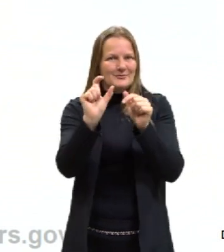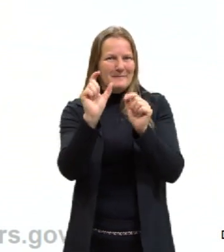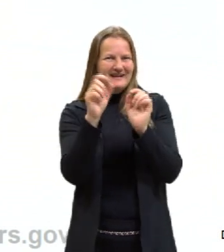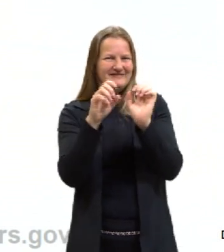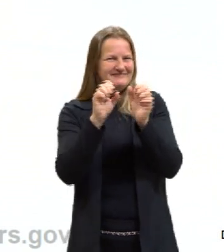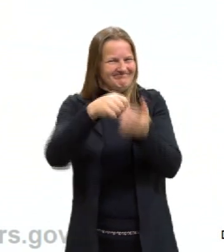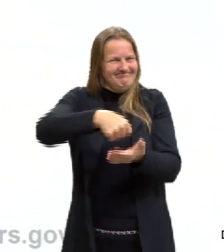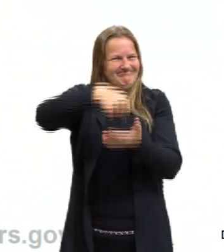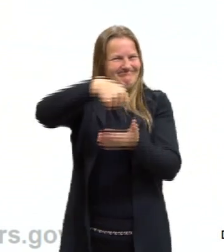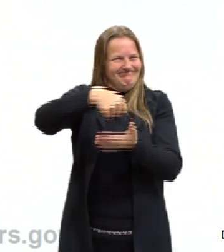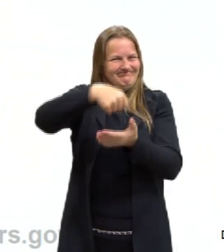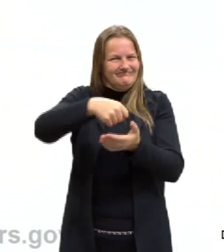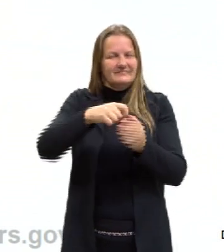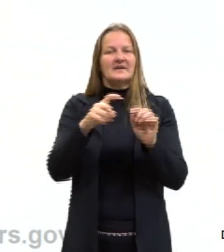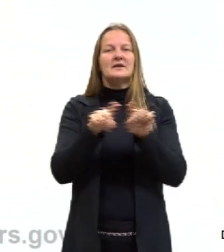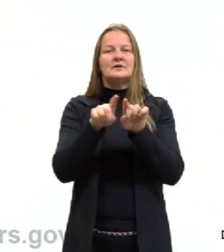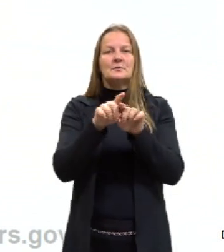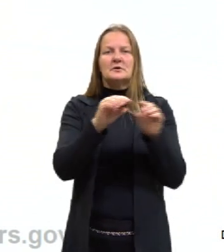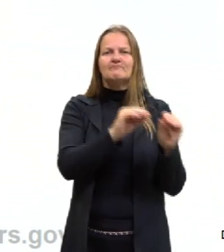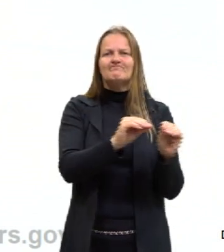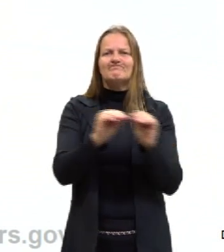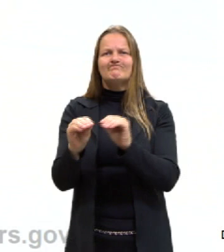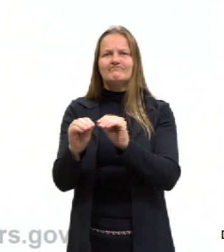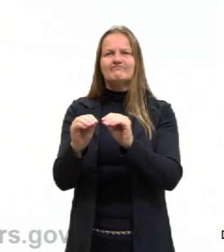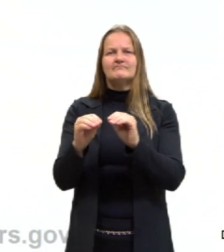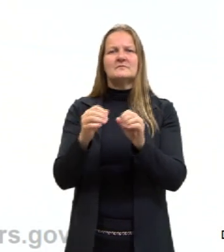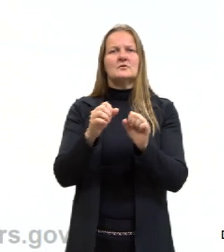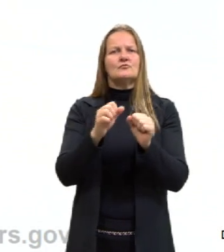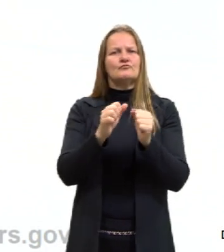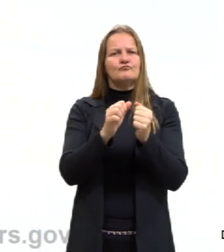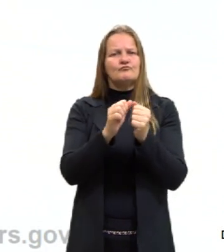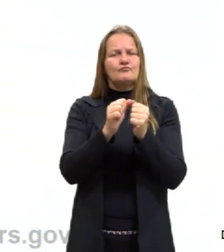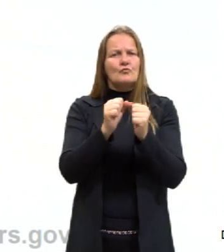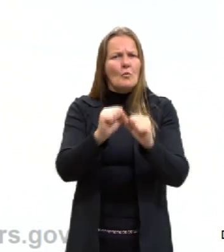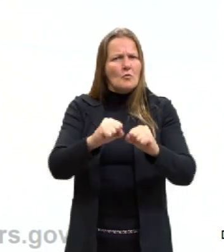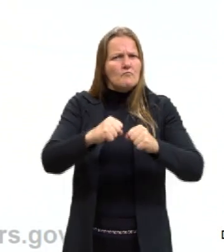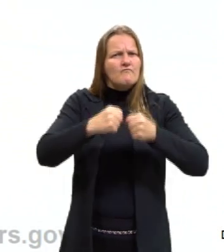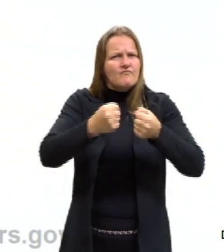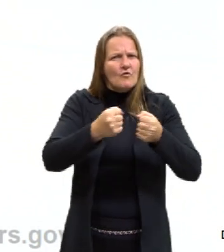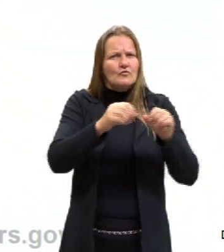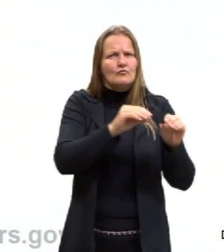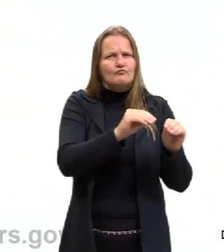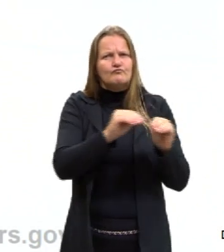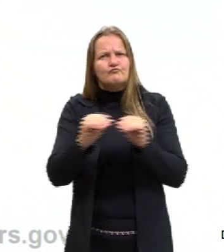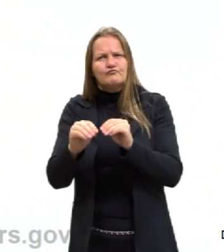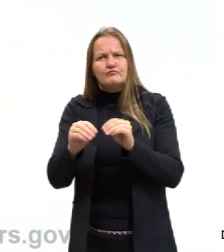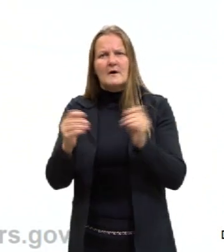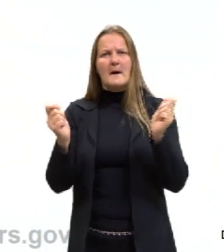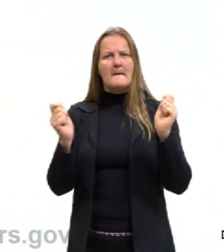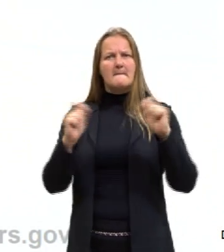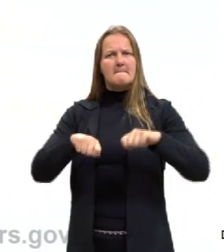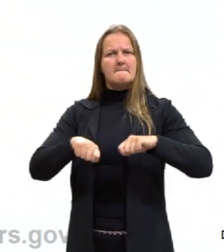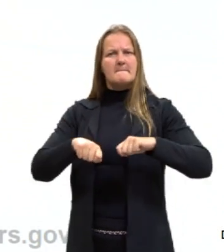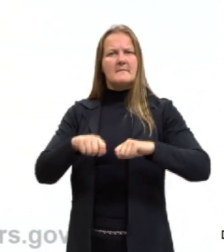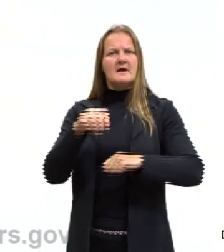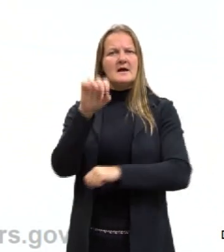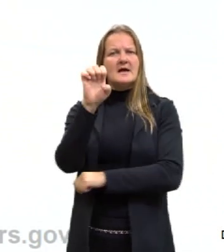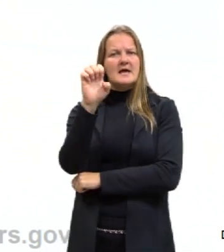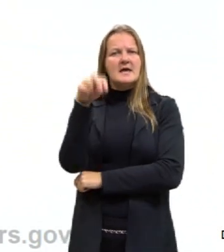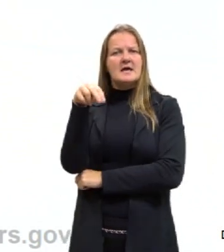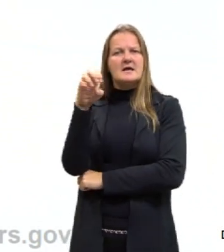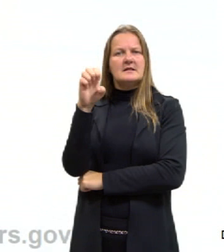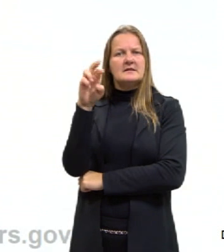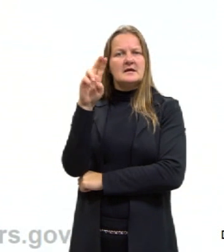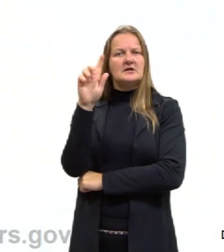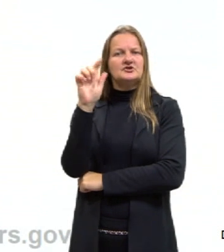Trabalho, então, transferência de energia. E energia, capacidade de realizar trabalho. Vejam como